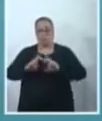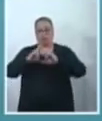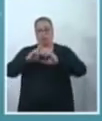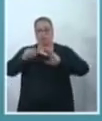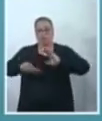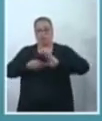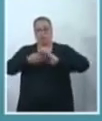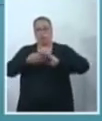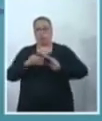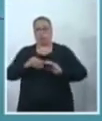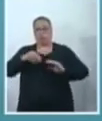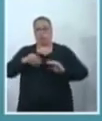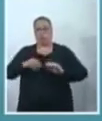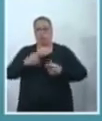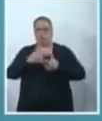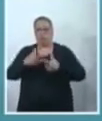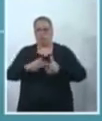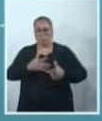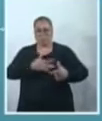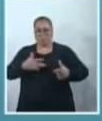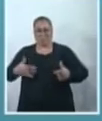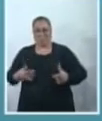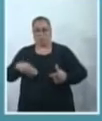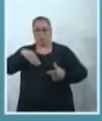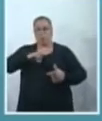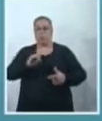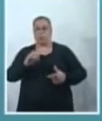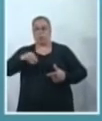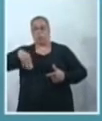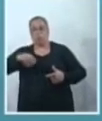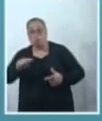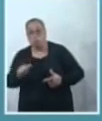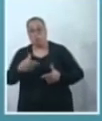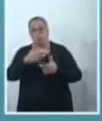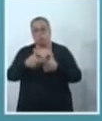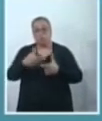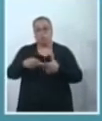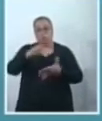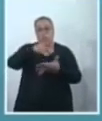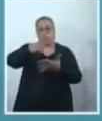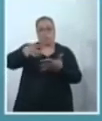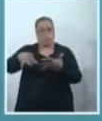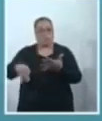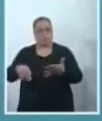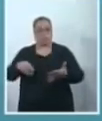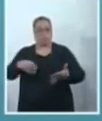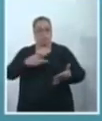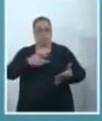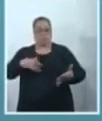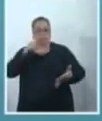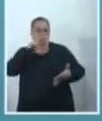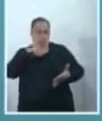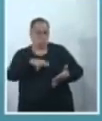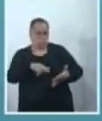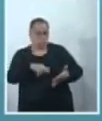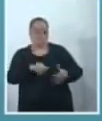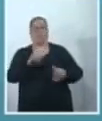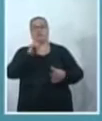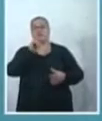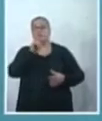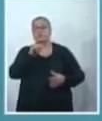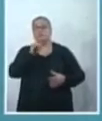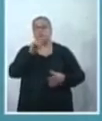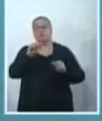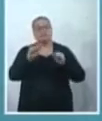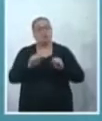mioma, infecções, inúmeras coisas que podem acarretar. Então, nós queremos que a misturação seja tratada como uma